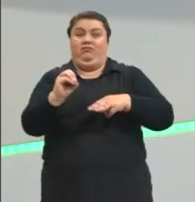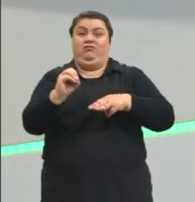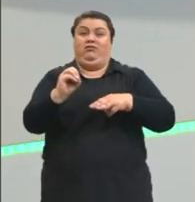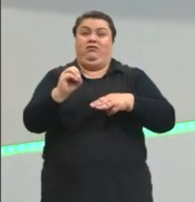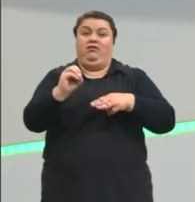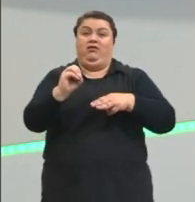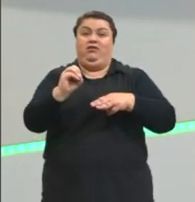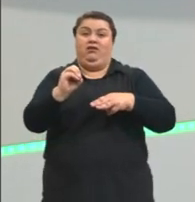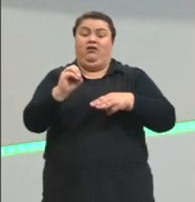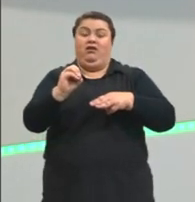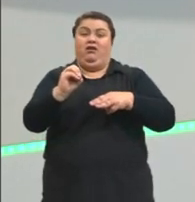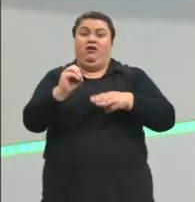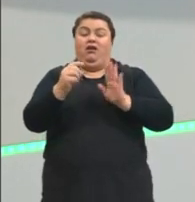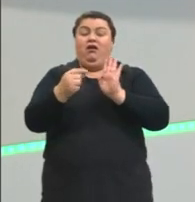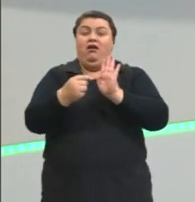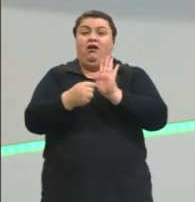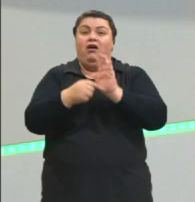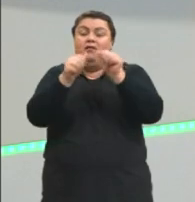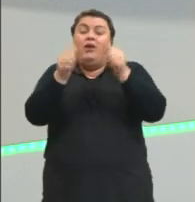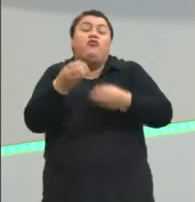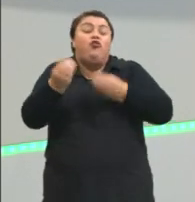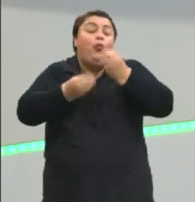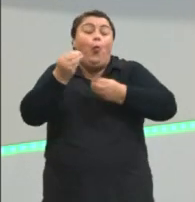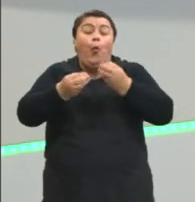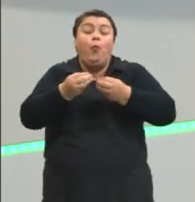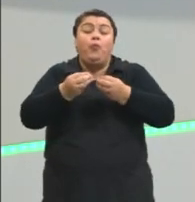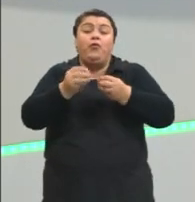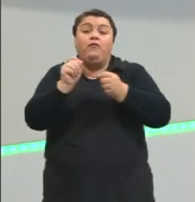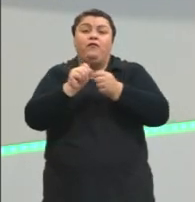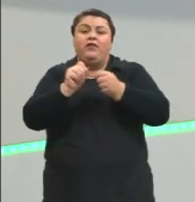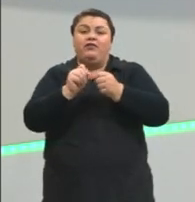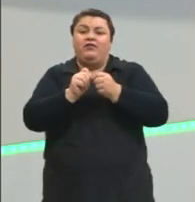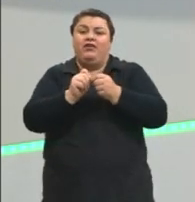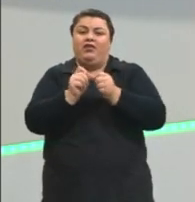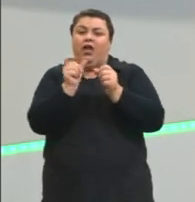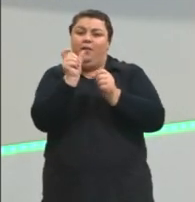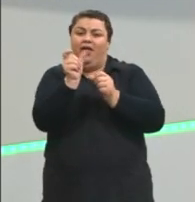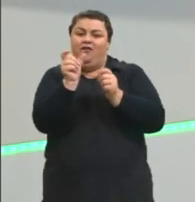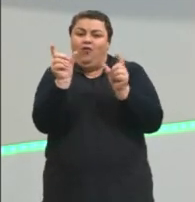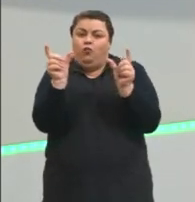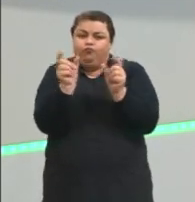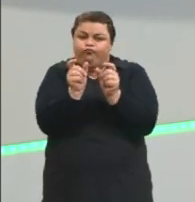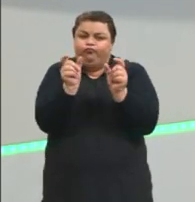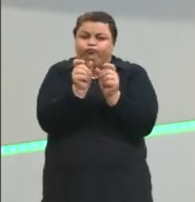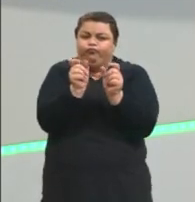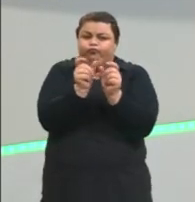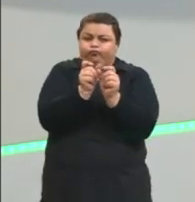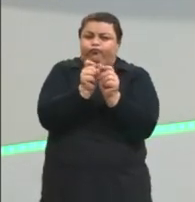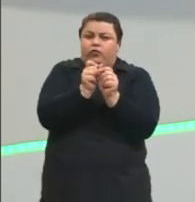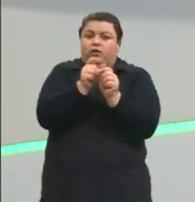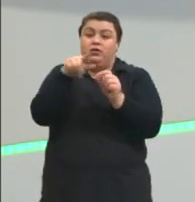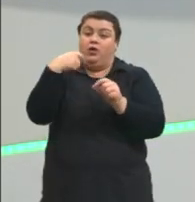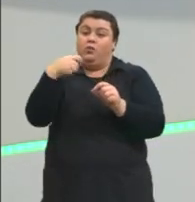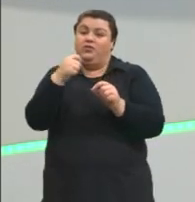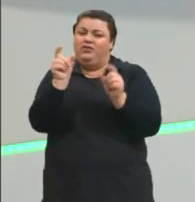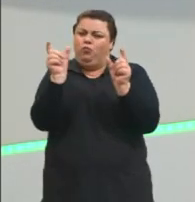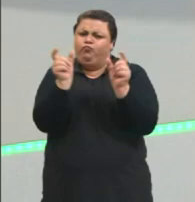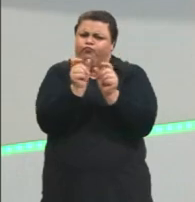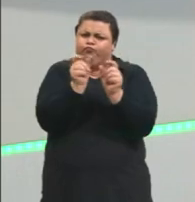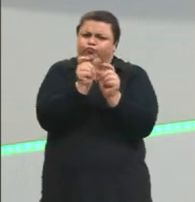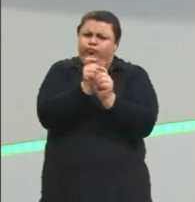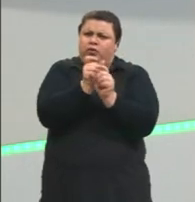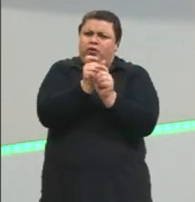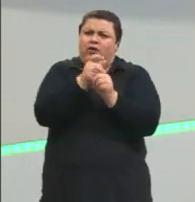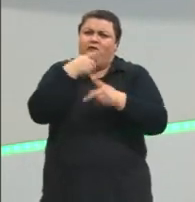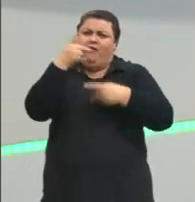Então, como é que eu vou fazer isso? Bom, abreviando as minhas palavras. Se eu preciso reduzir, se eu preciso